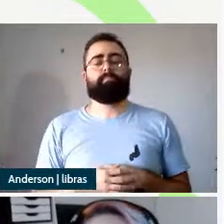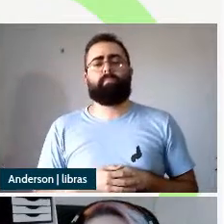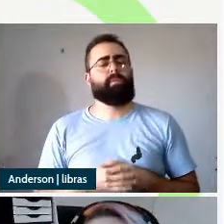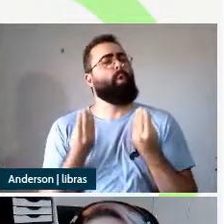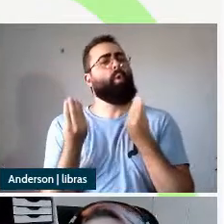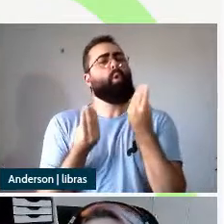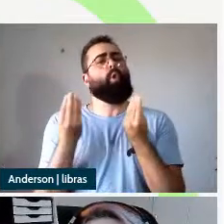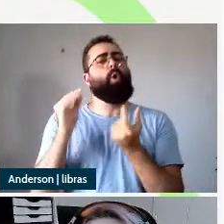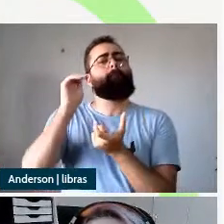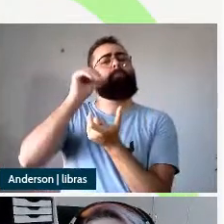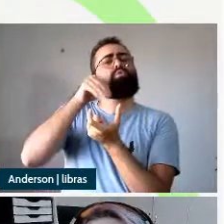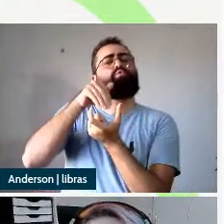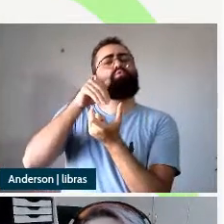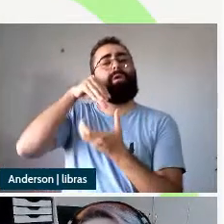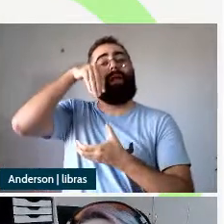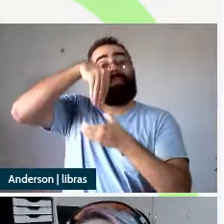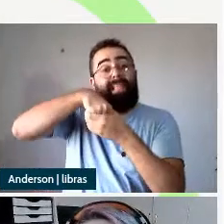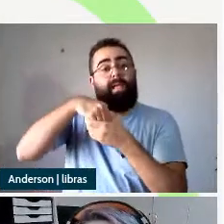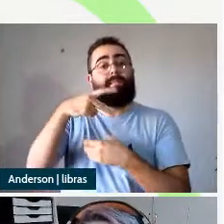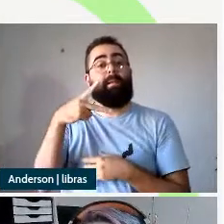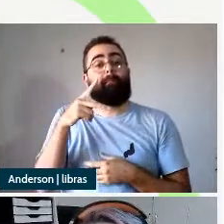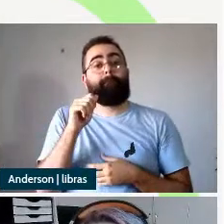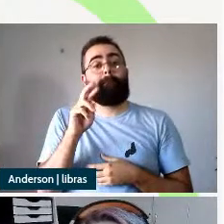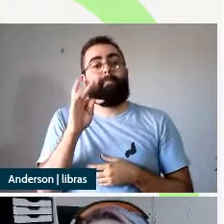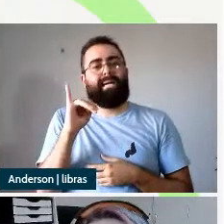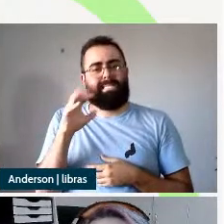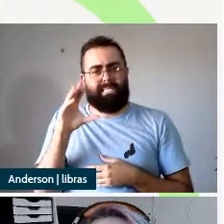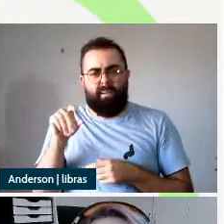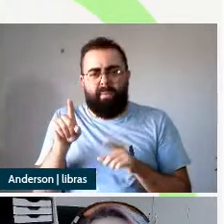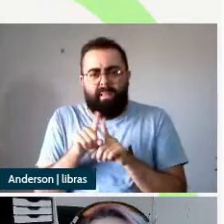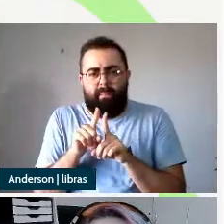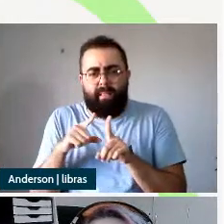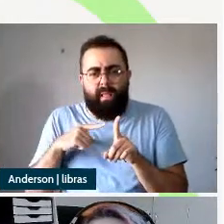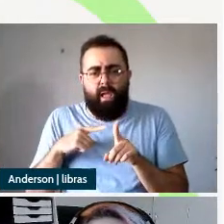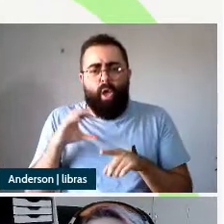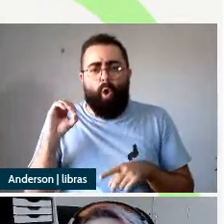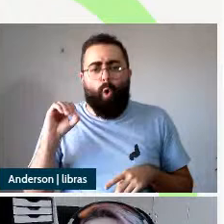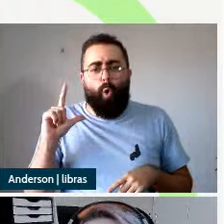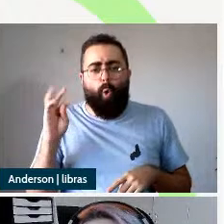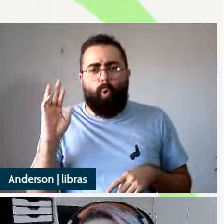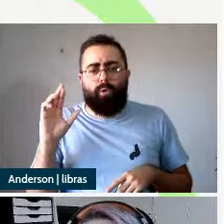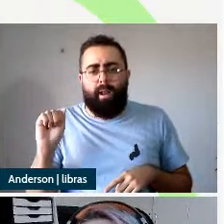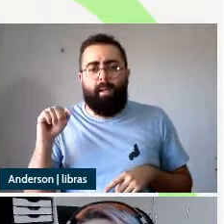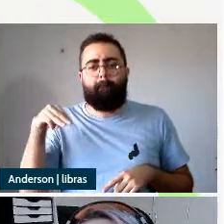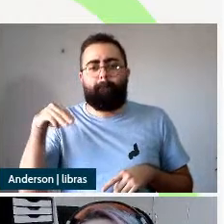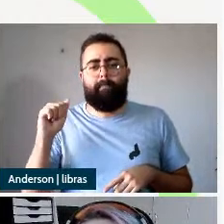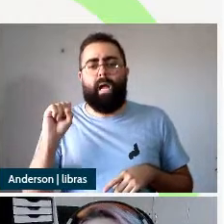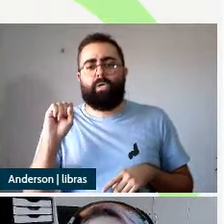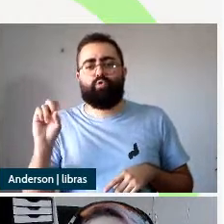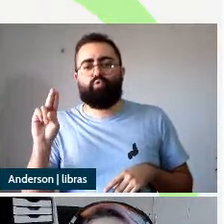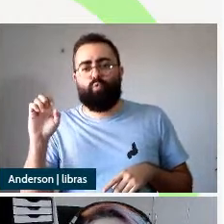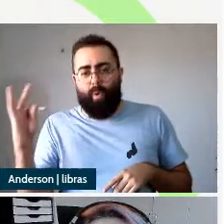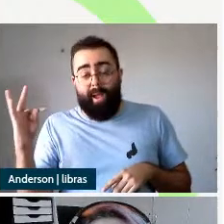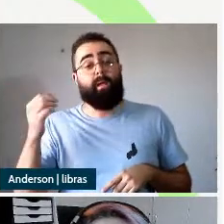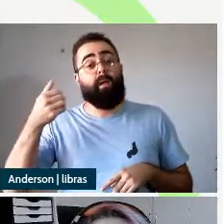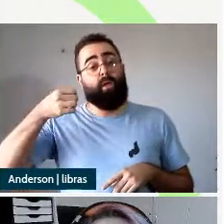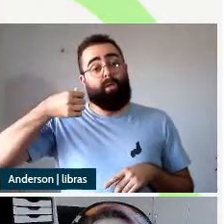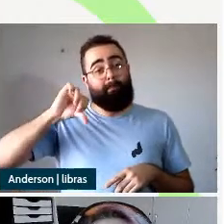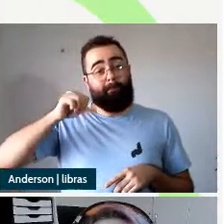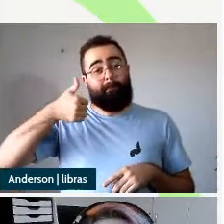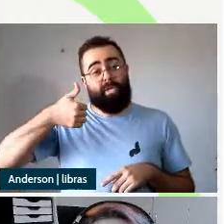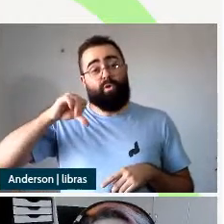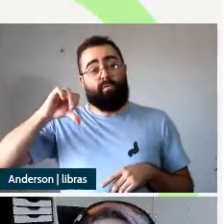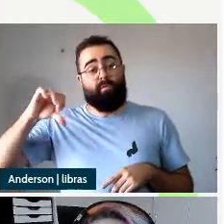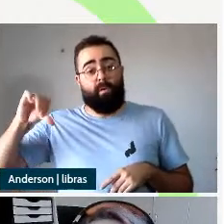a gente tem a proposta da outra maçoei de 99 que vai dizer que a vogal temática verbal